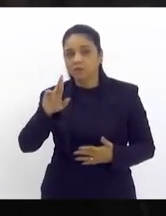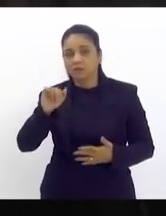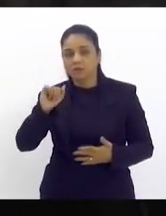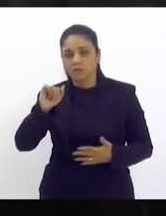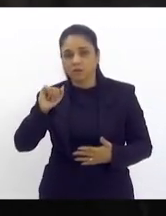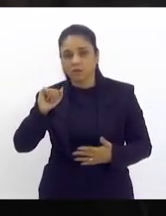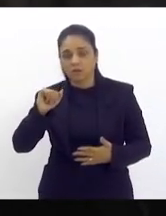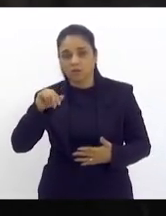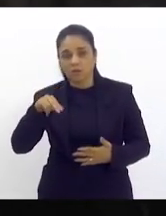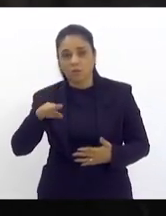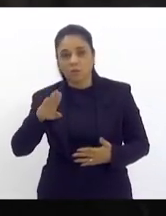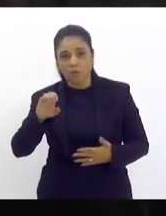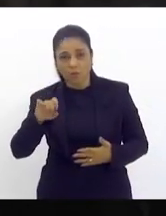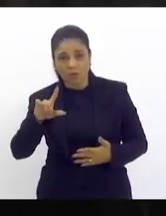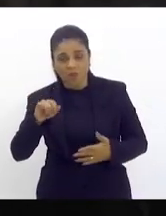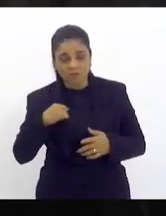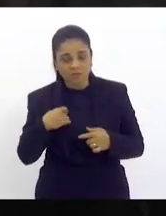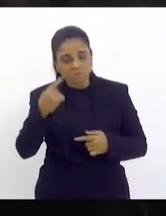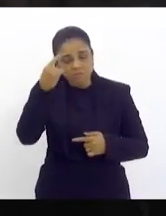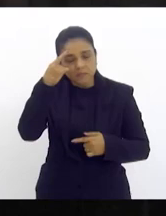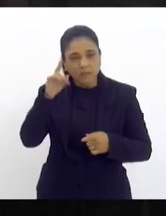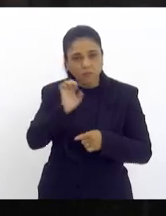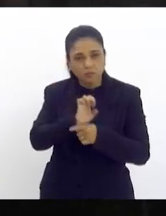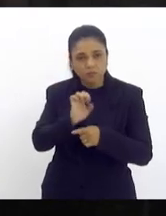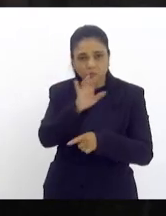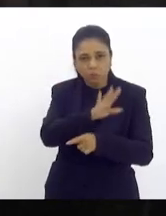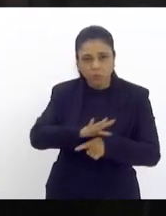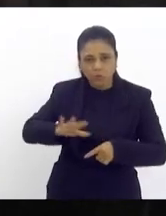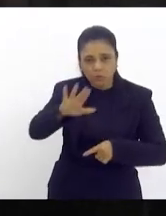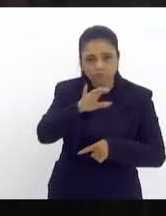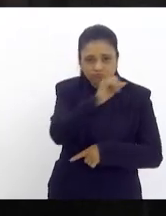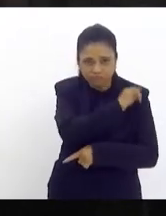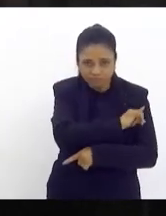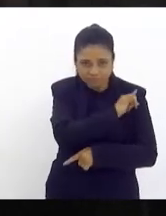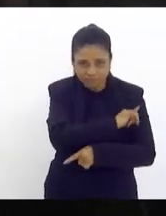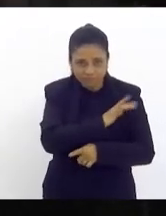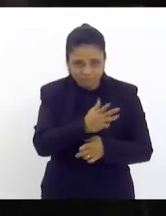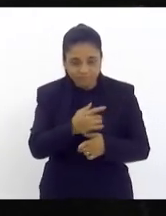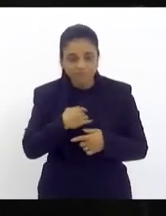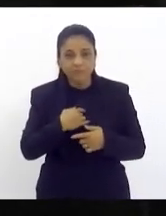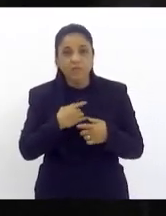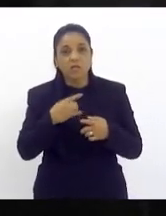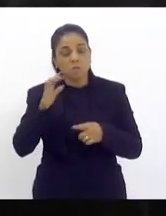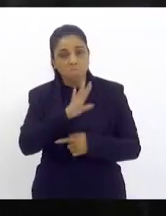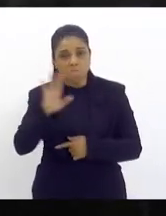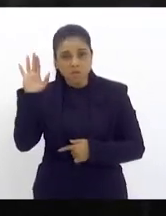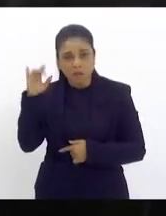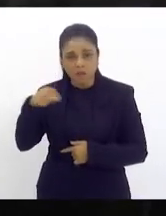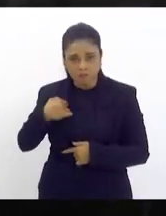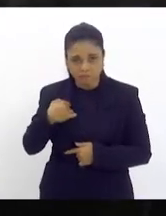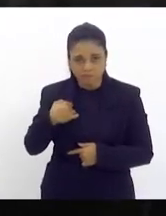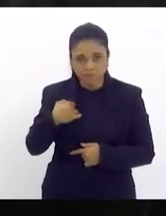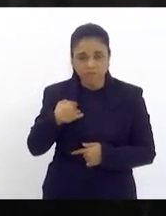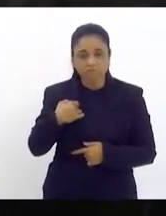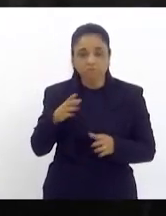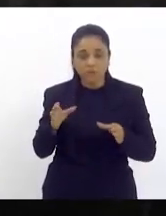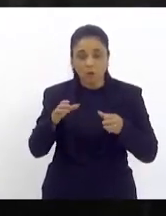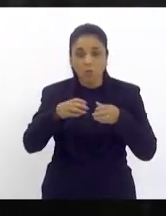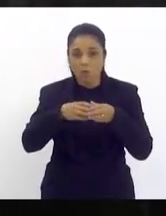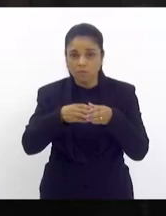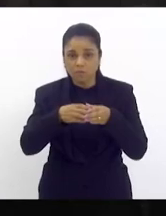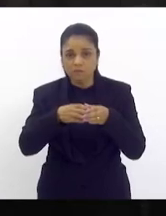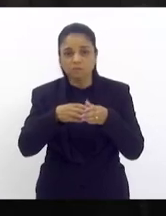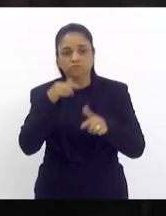pensar o nosso estado como um todo e falo isso dizendo que o nosso mandato e também a nossa comissão está a